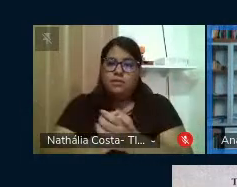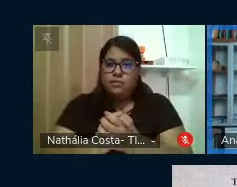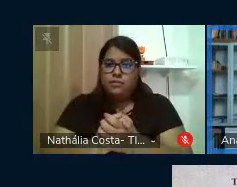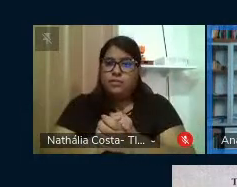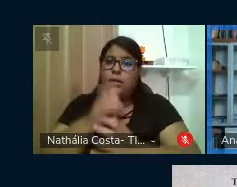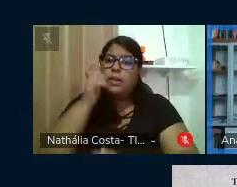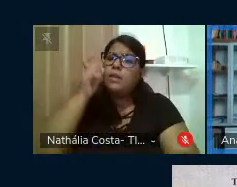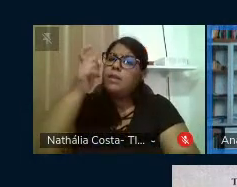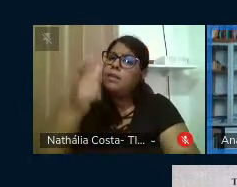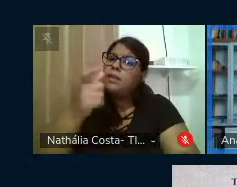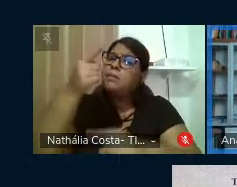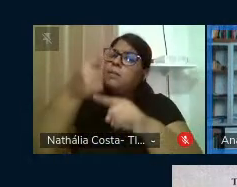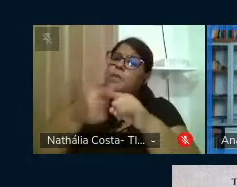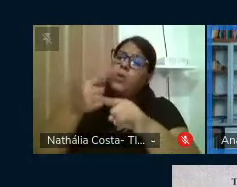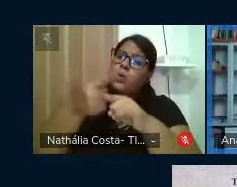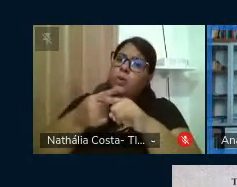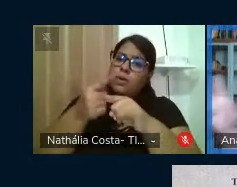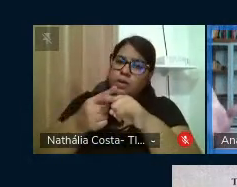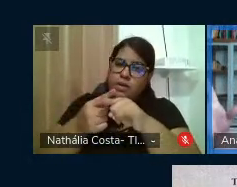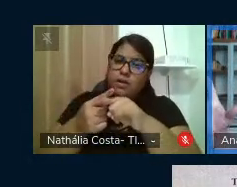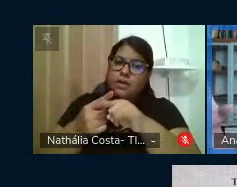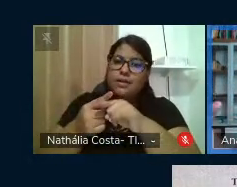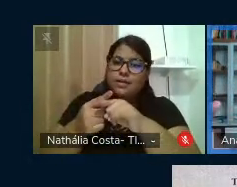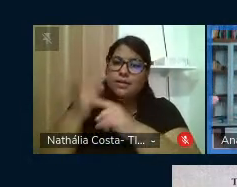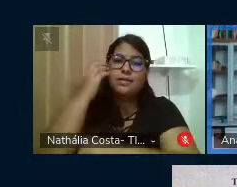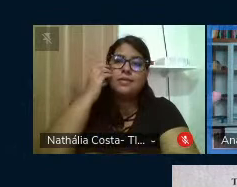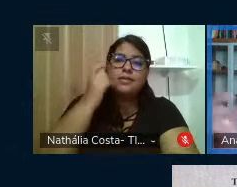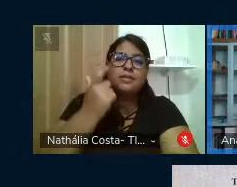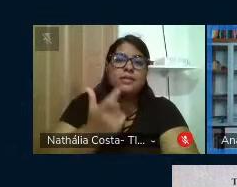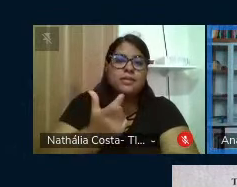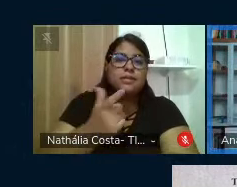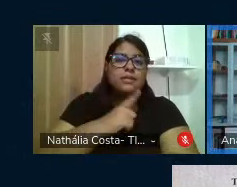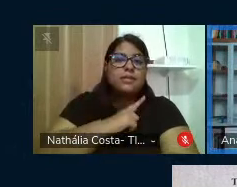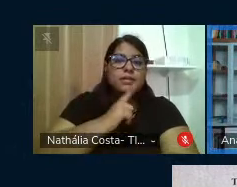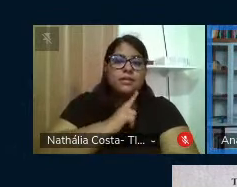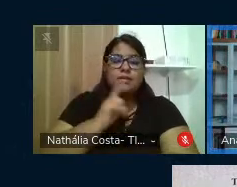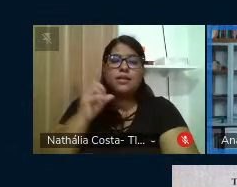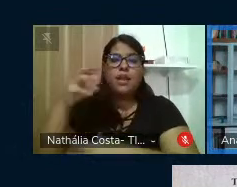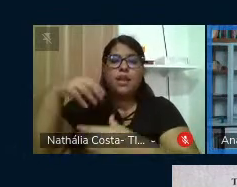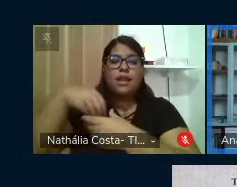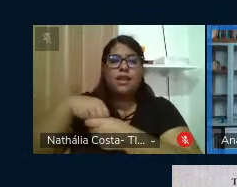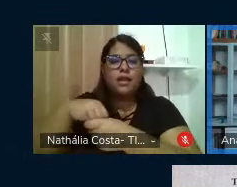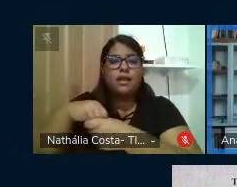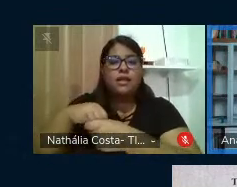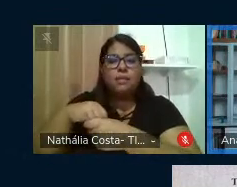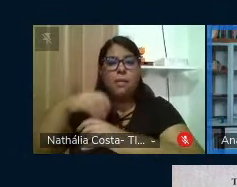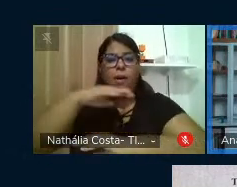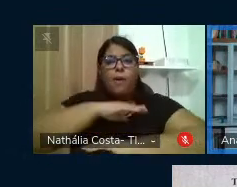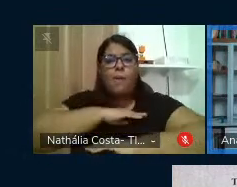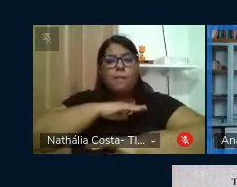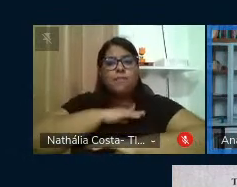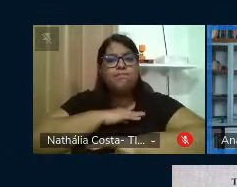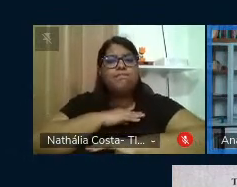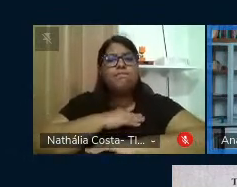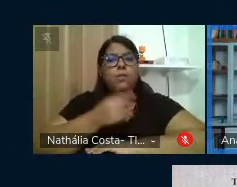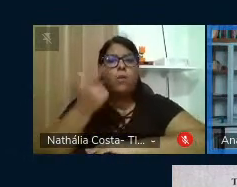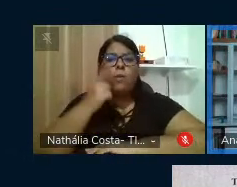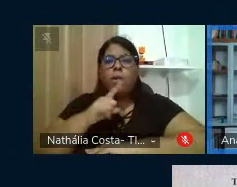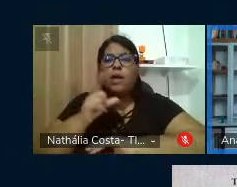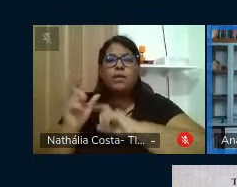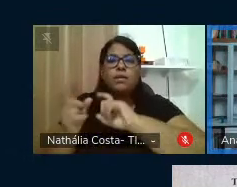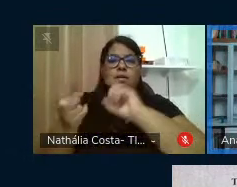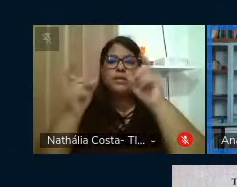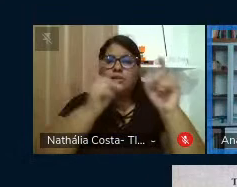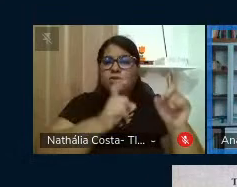interessante porque Freire acaba sendo trazido para corporificar. A discussão de Freire